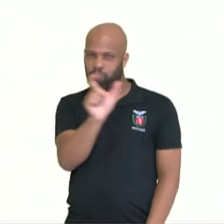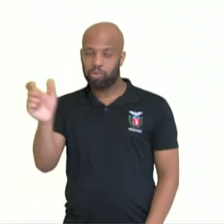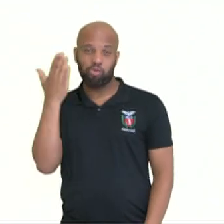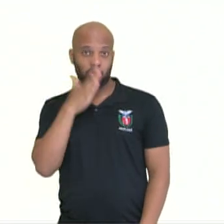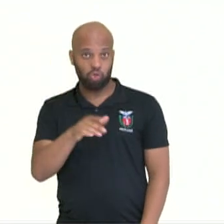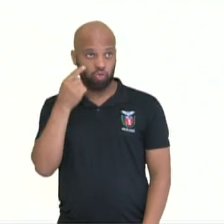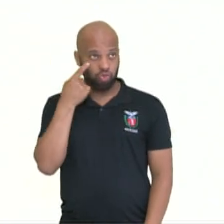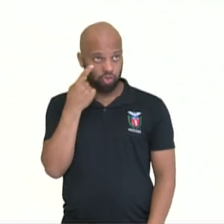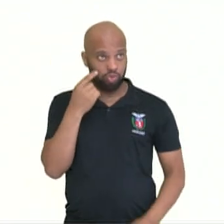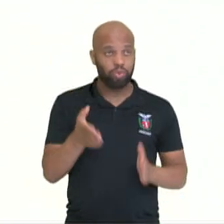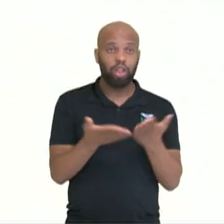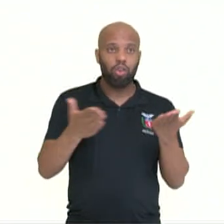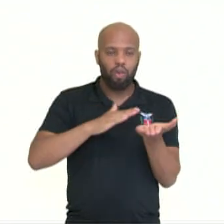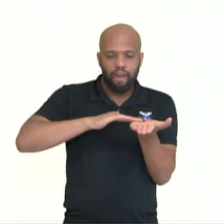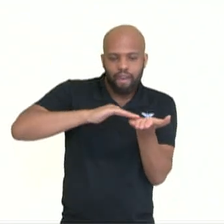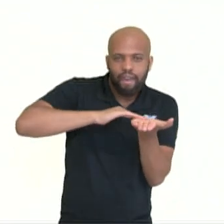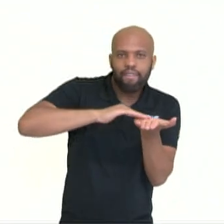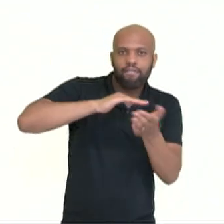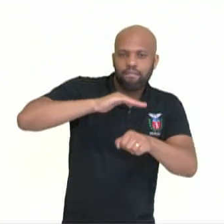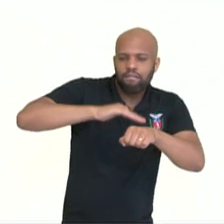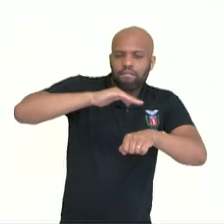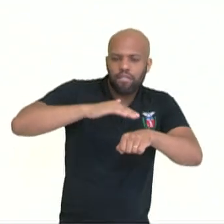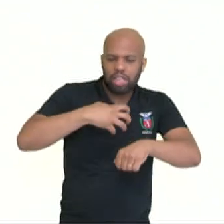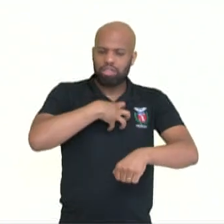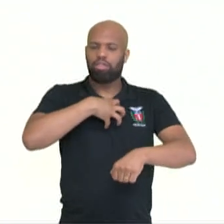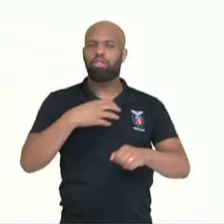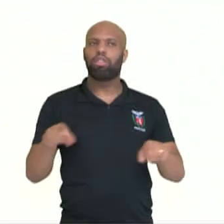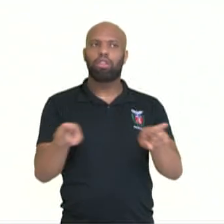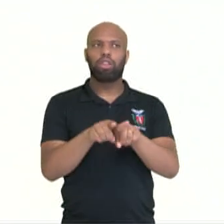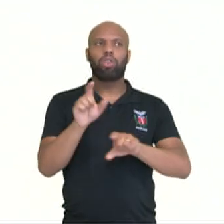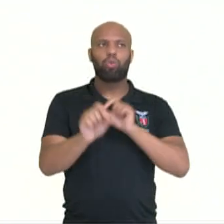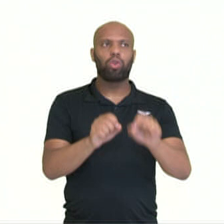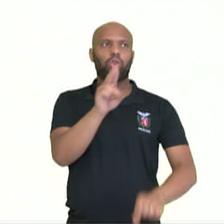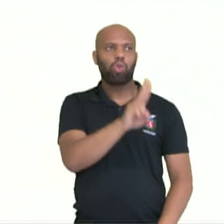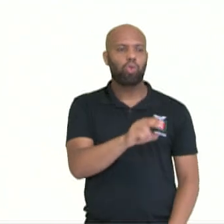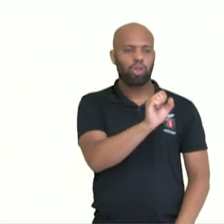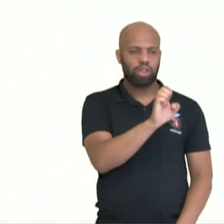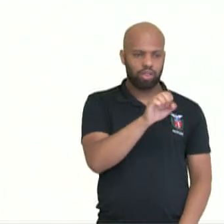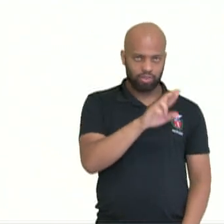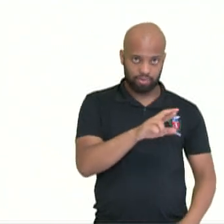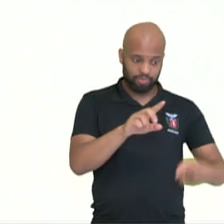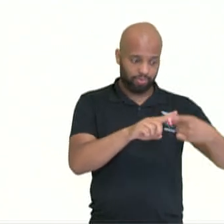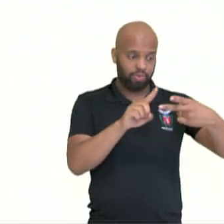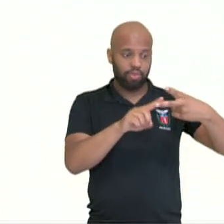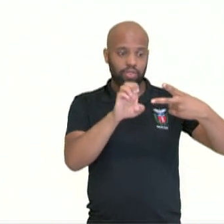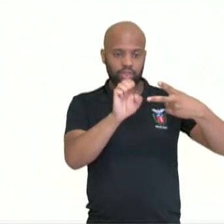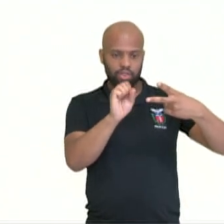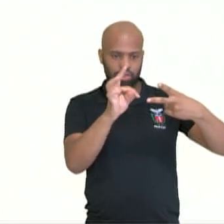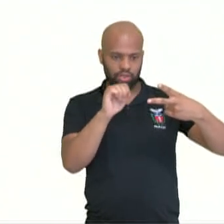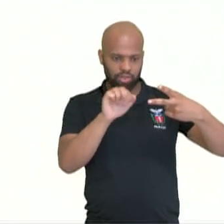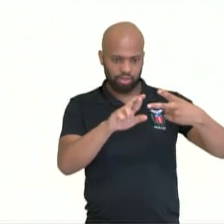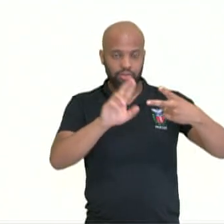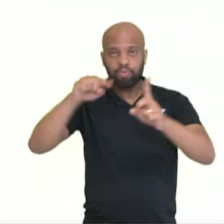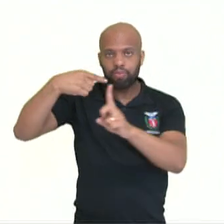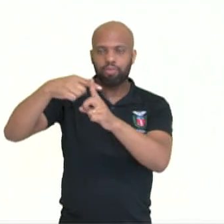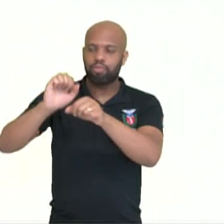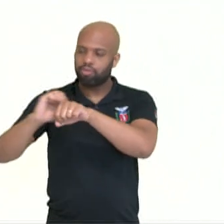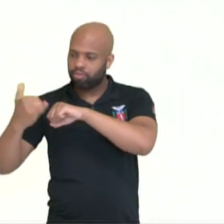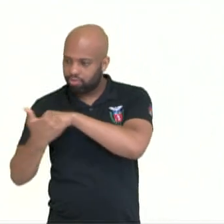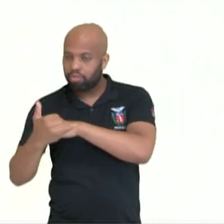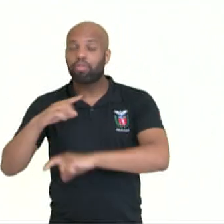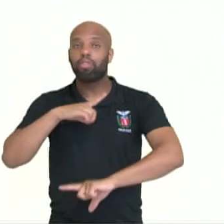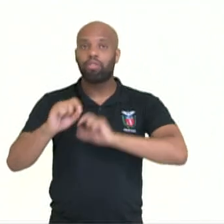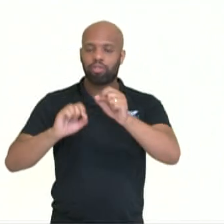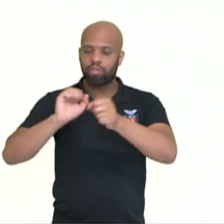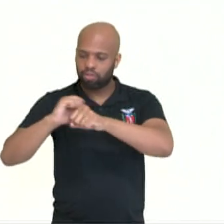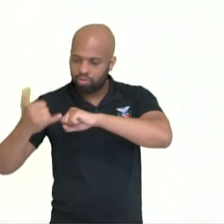o tacto, utilizamos o verbo ser ou estar, mas o adjetivo. Então, temos aí os